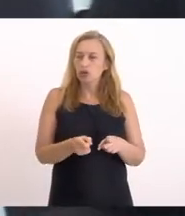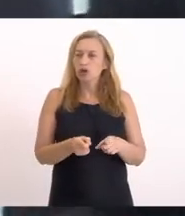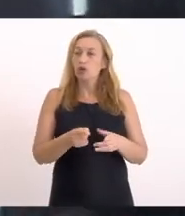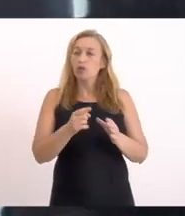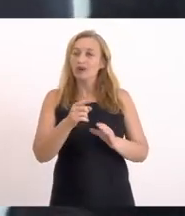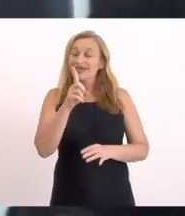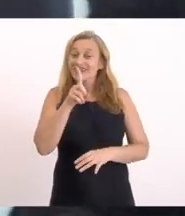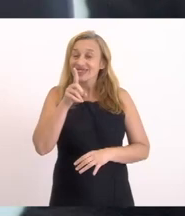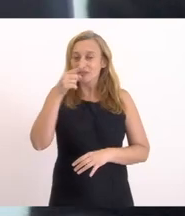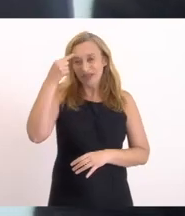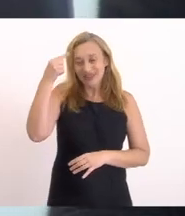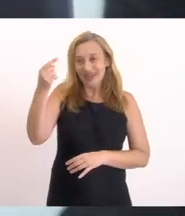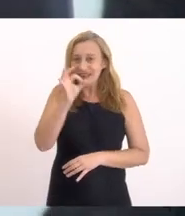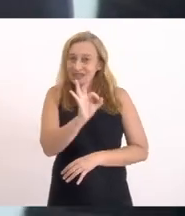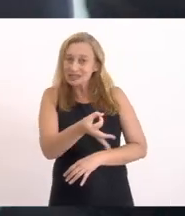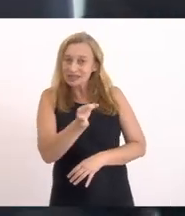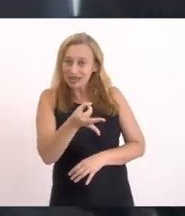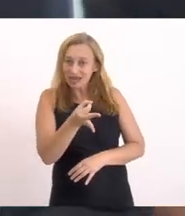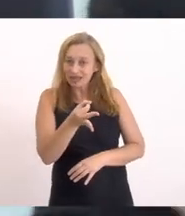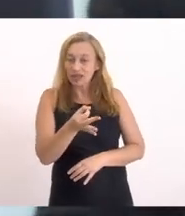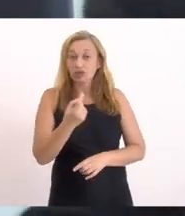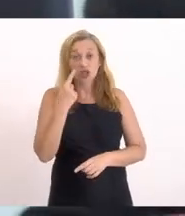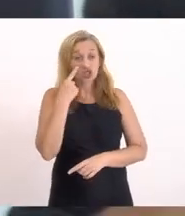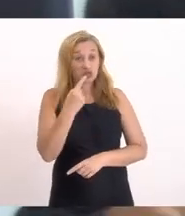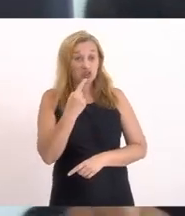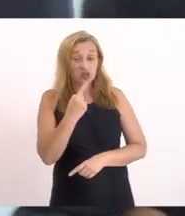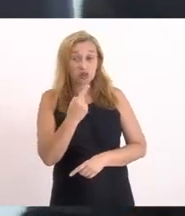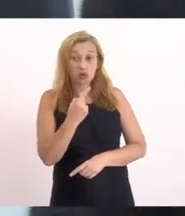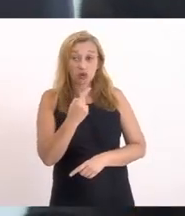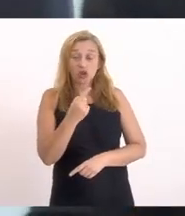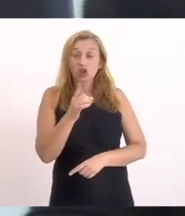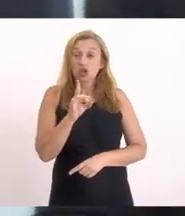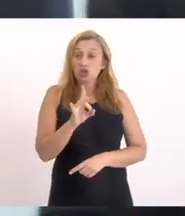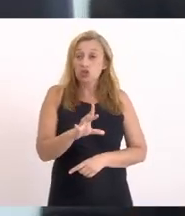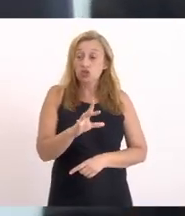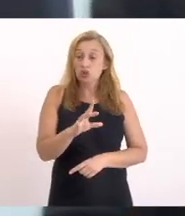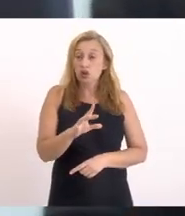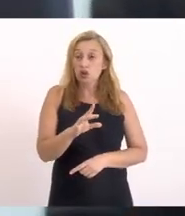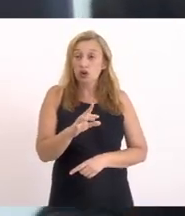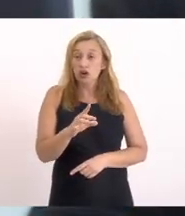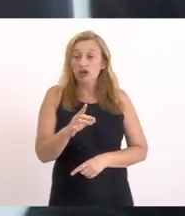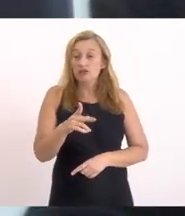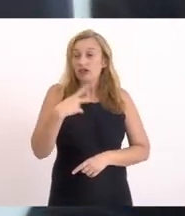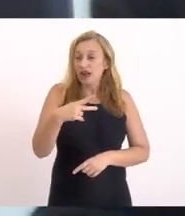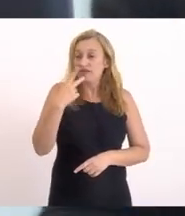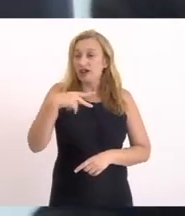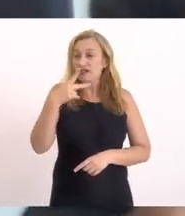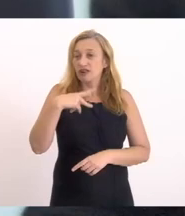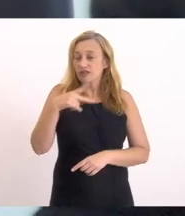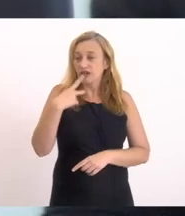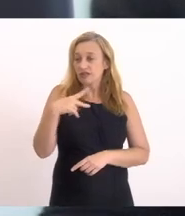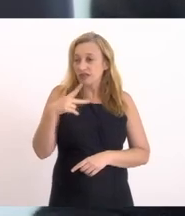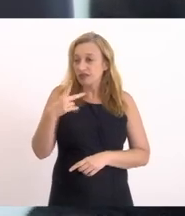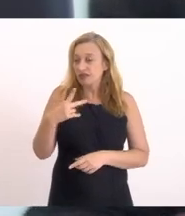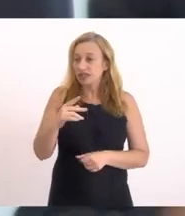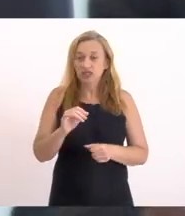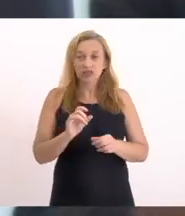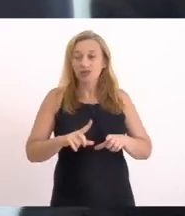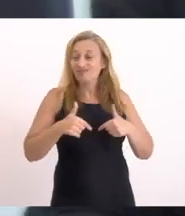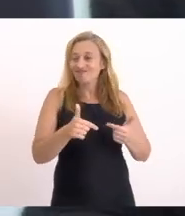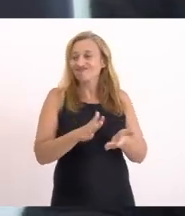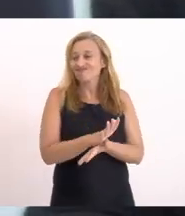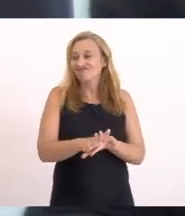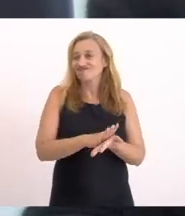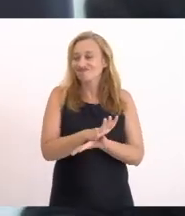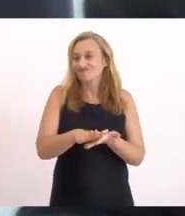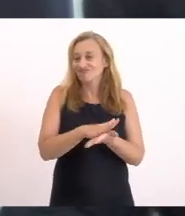duradoura Porque o que a gente vê hoje É exatamente Enxugar gelo Na maioria das lagoas O que vem fazendo o INEA E a gente vê também junto